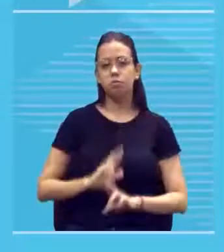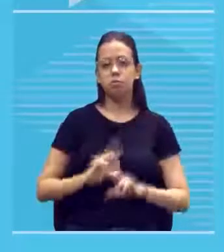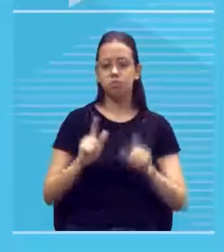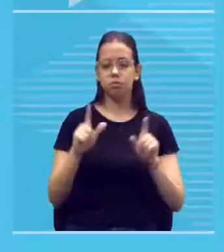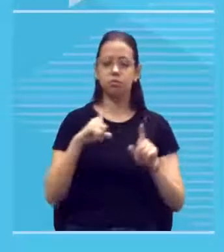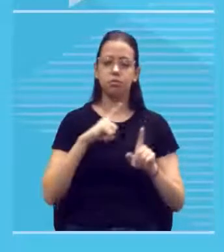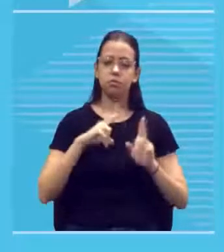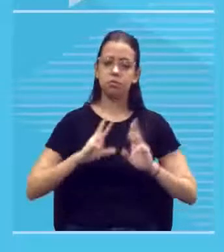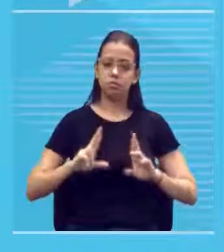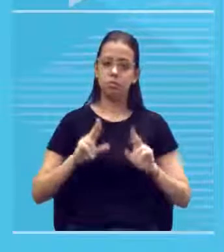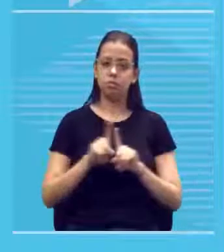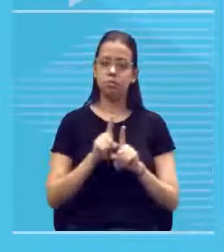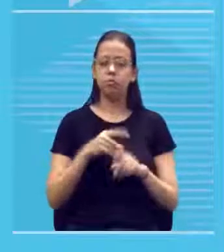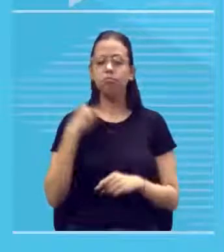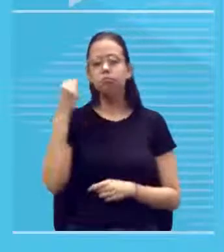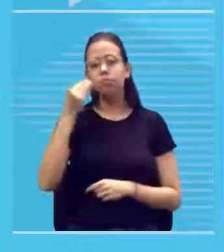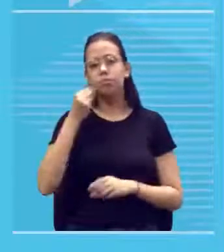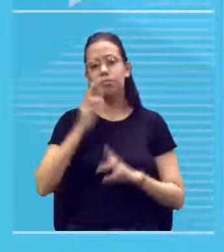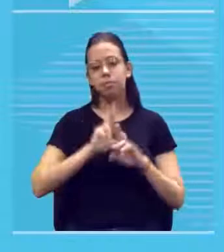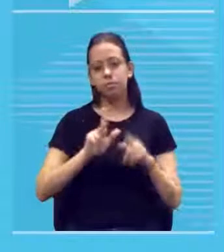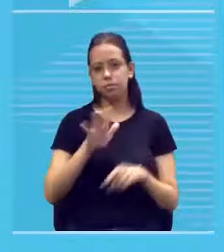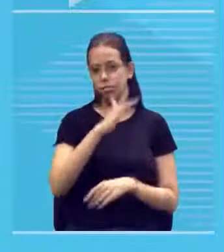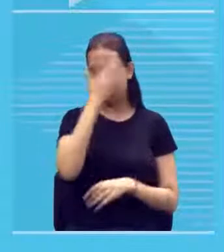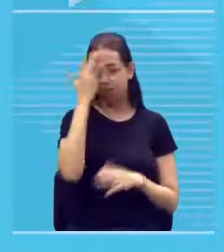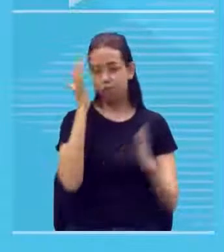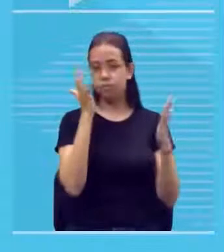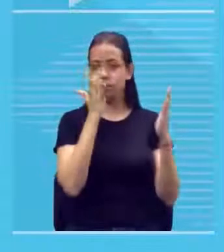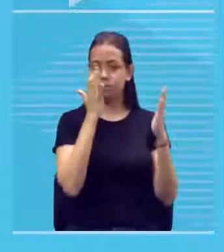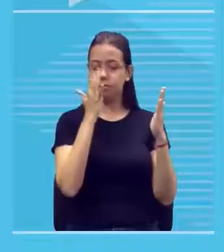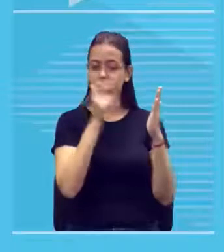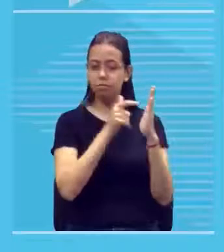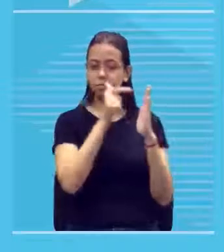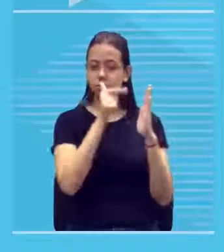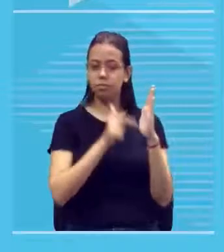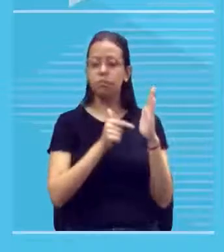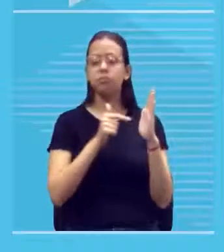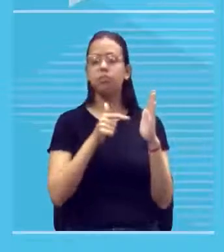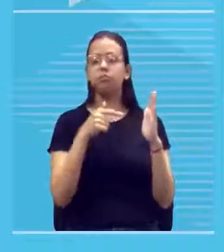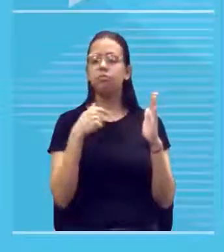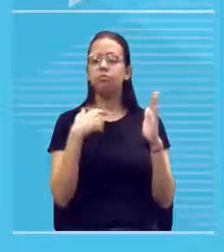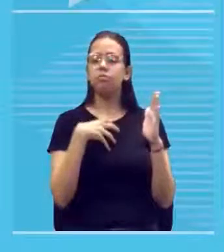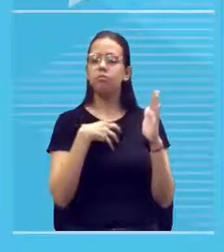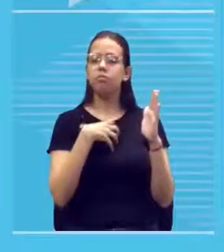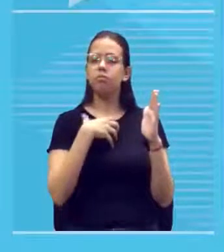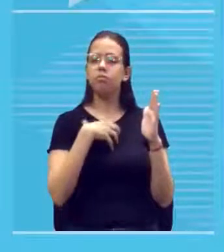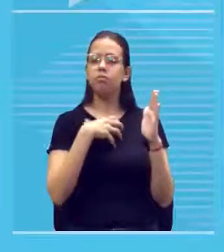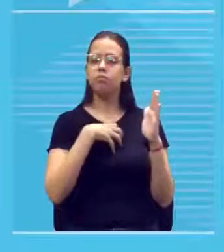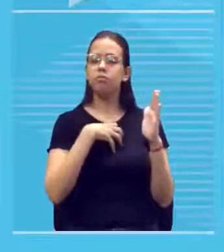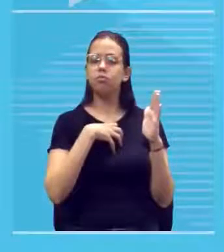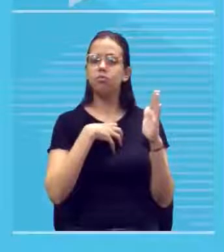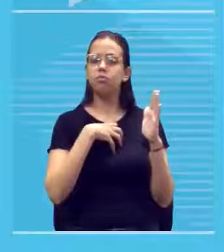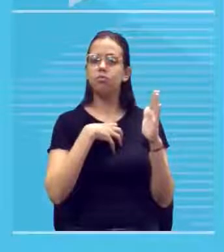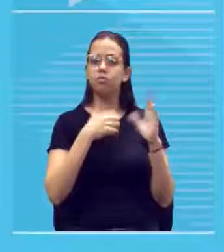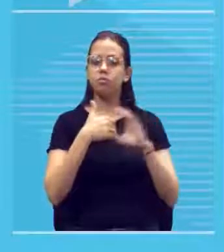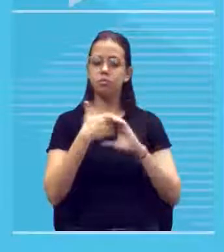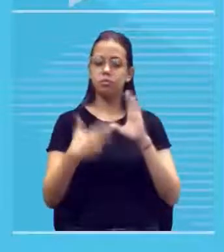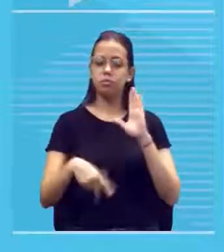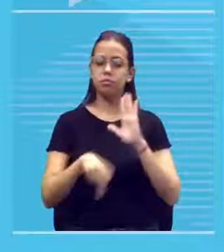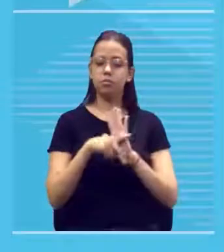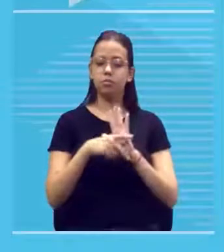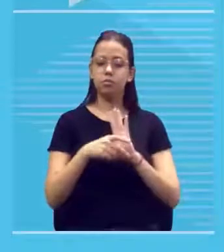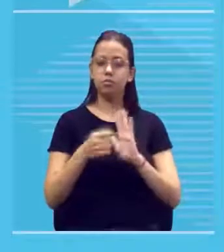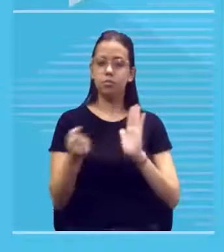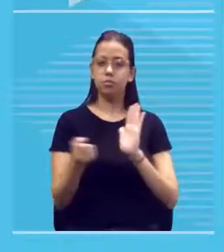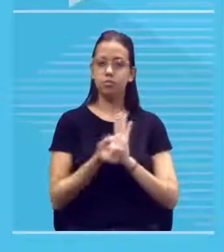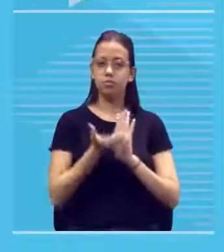e uma vivência diferente em quem observa despertando o seu íntimo expressionista quando é